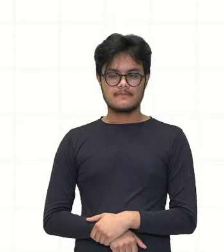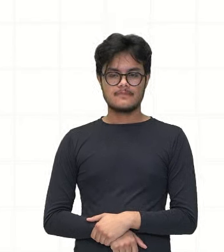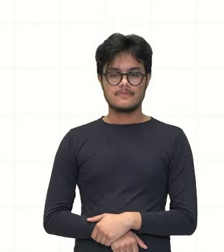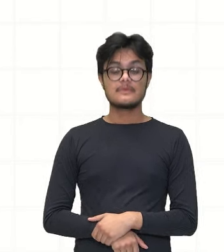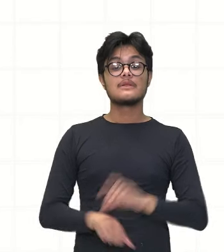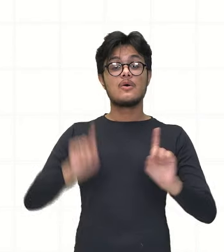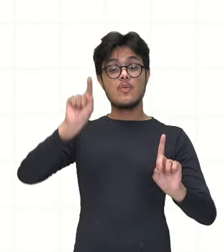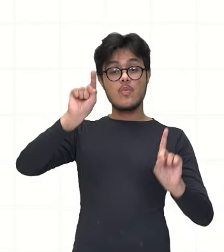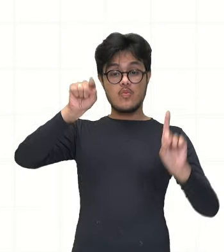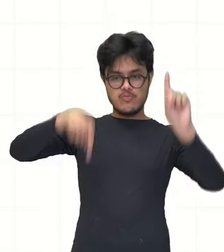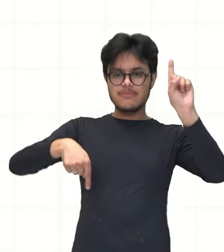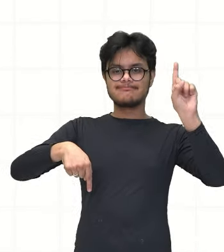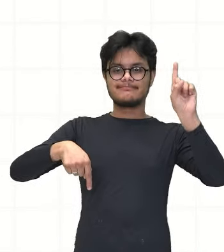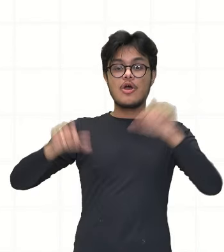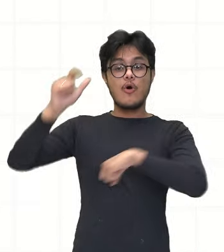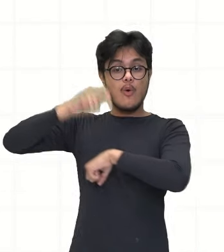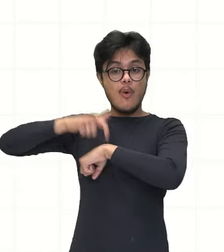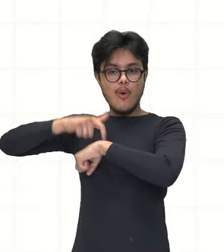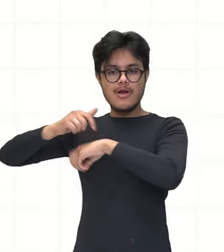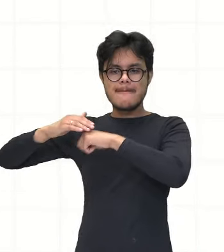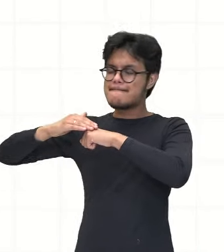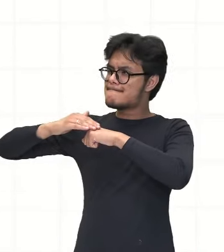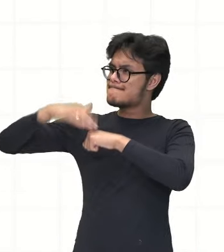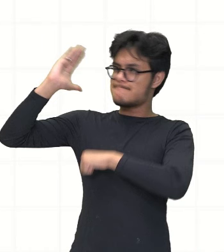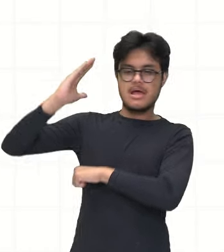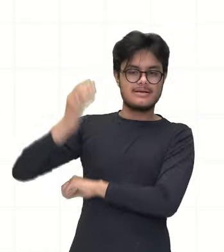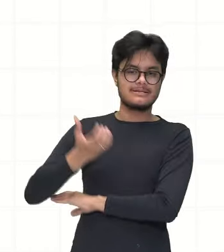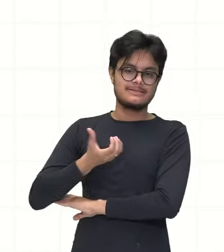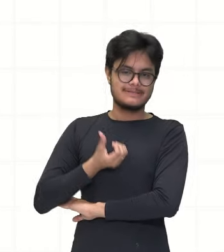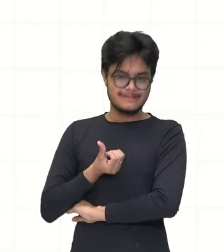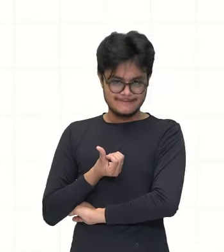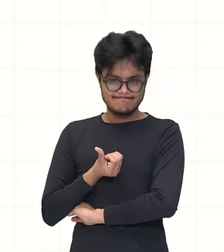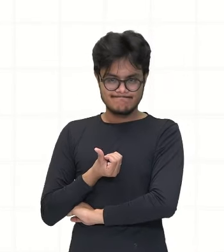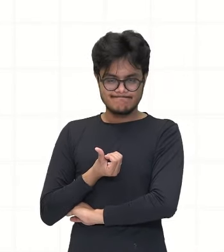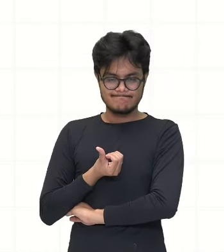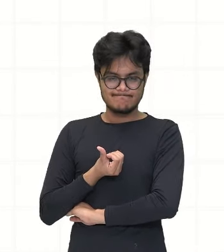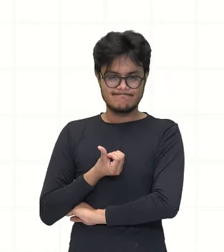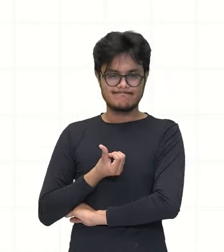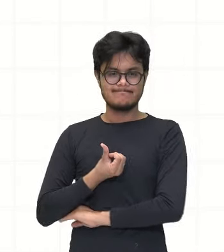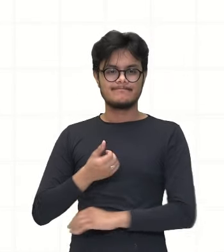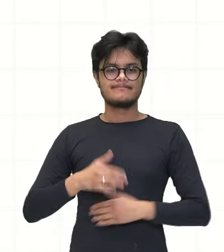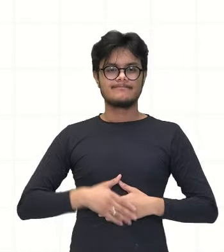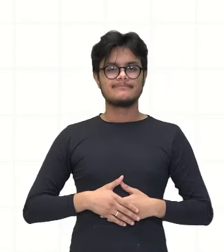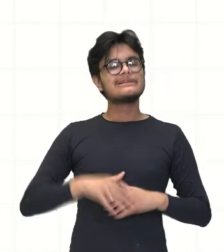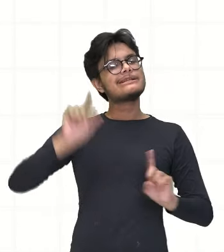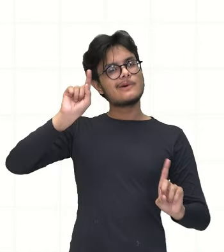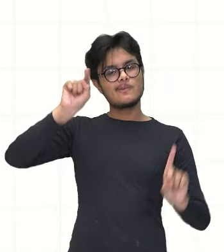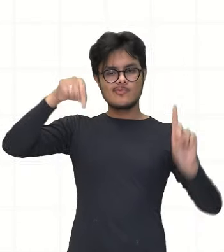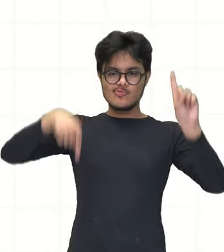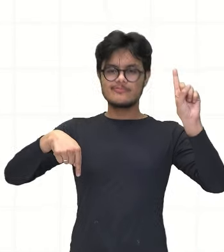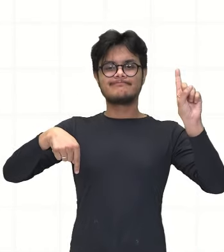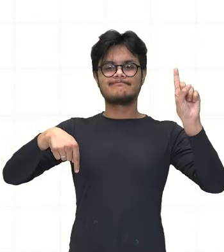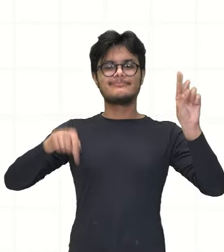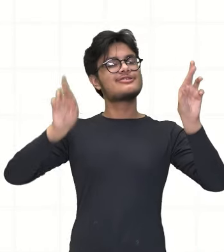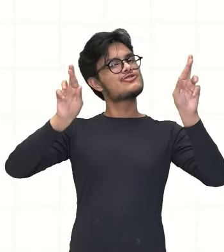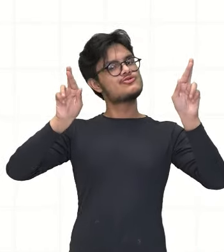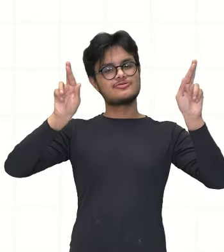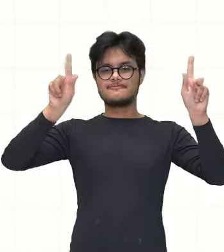quantidade de horas aumentar, né? Vai ser mais que seis horas. Então, elas não estão indo na mesma razão, não estão indo na mesma